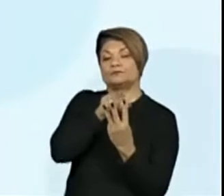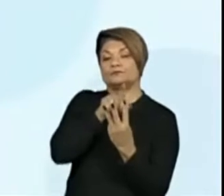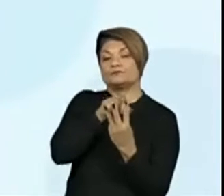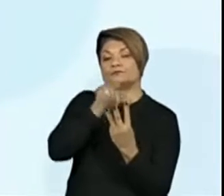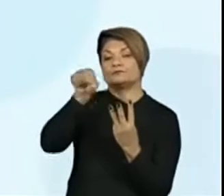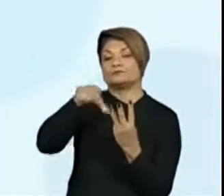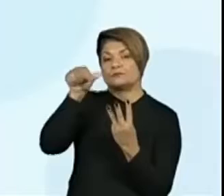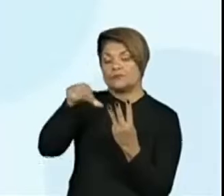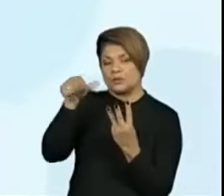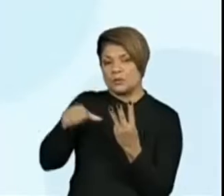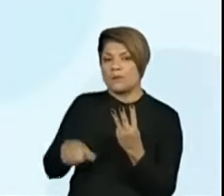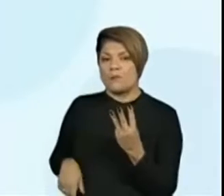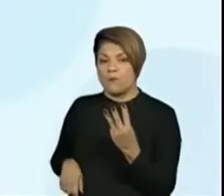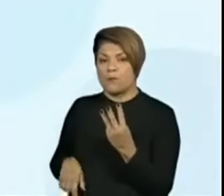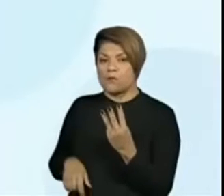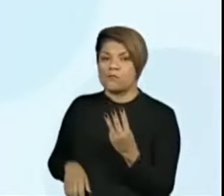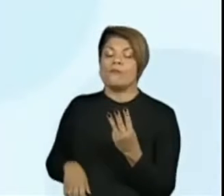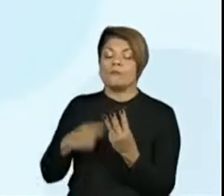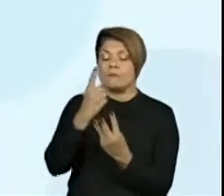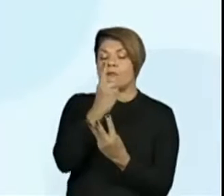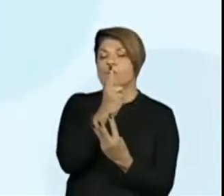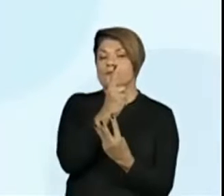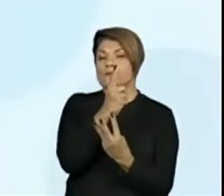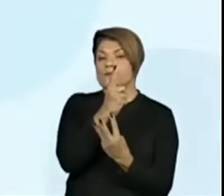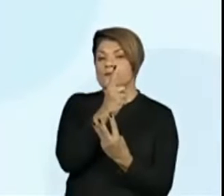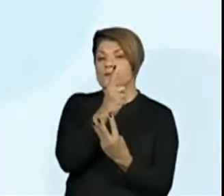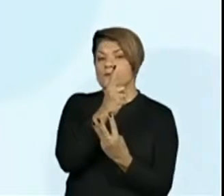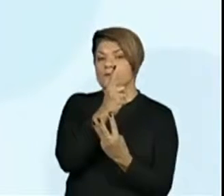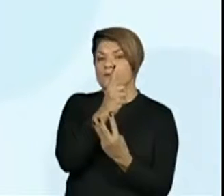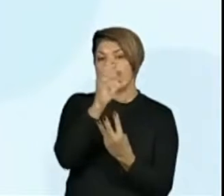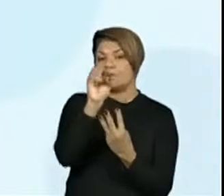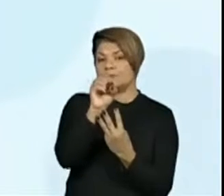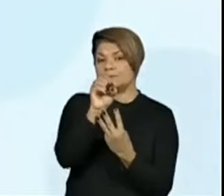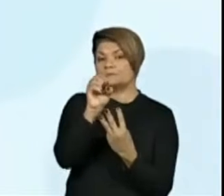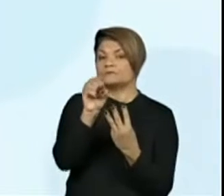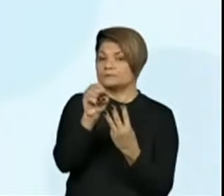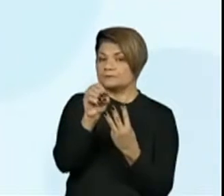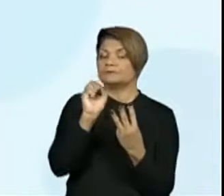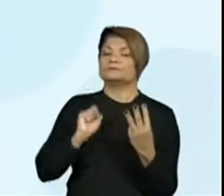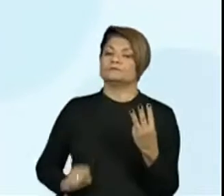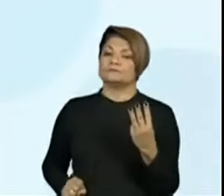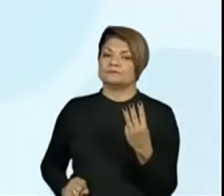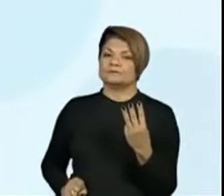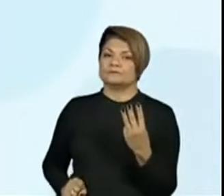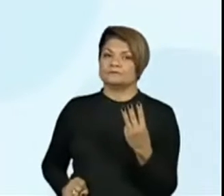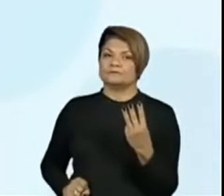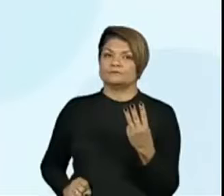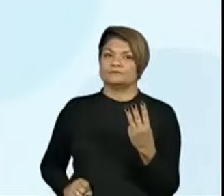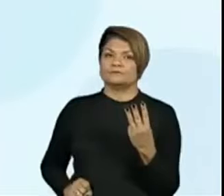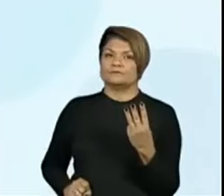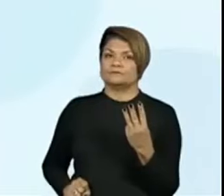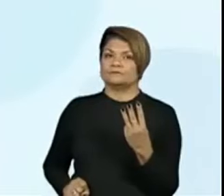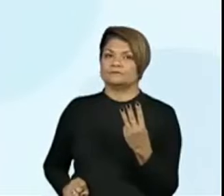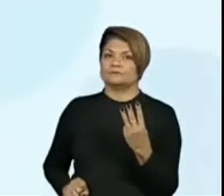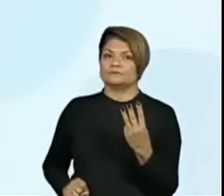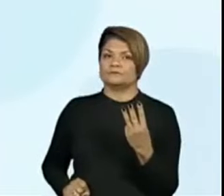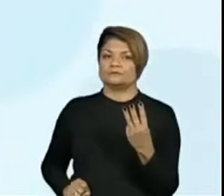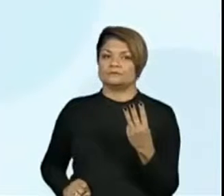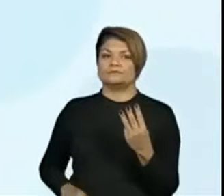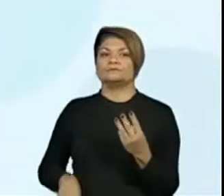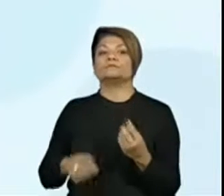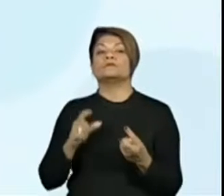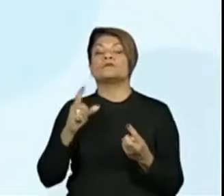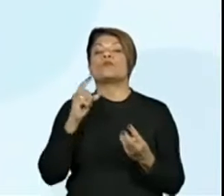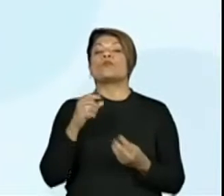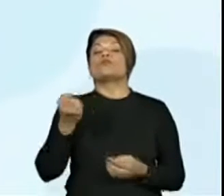Para o número cem, eu uso o algarismo um, na posição das centenas. E para o número